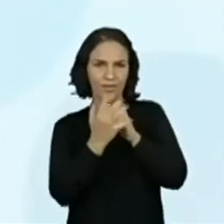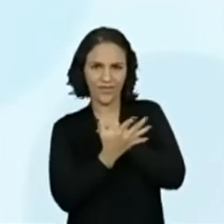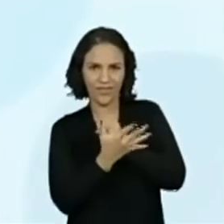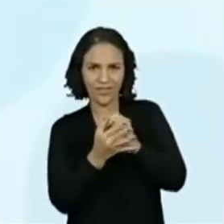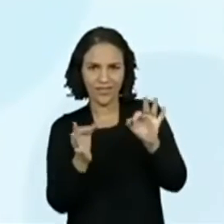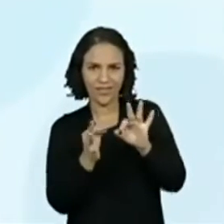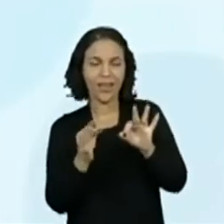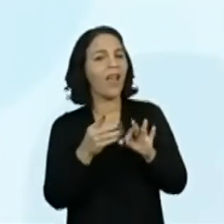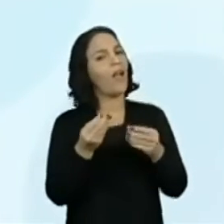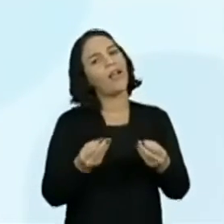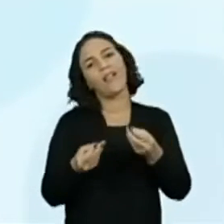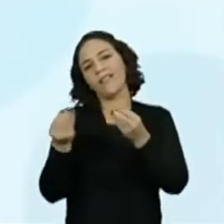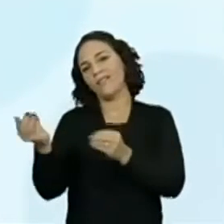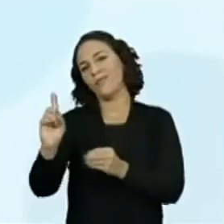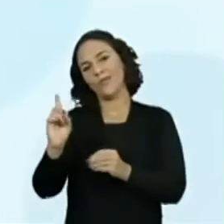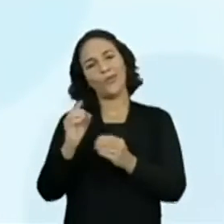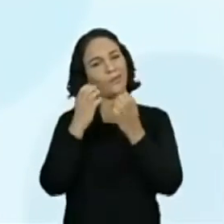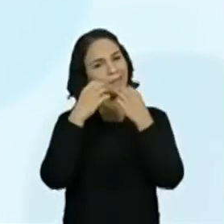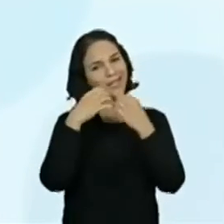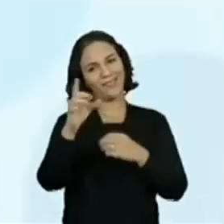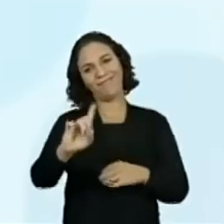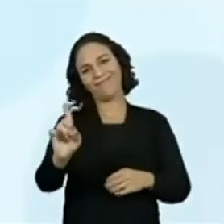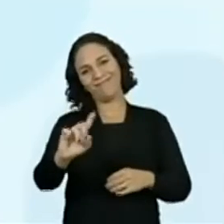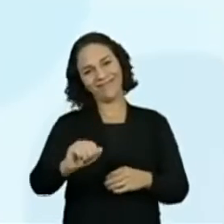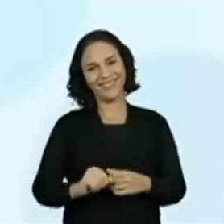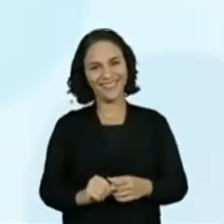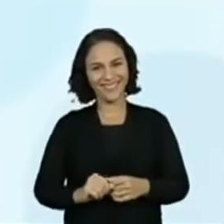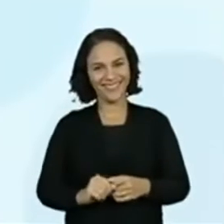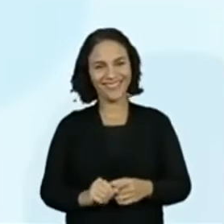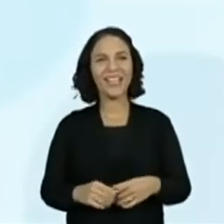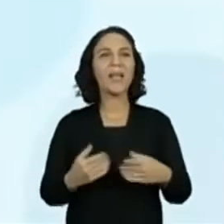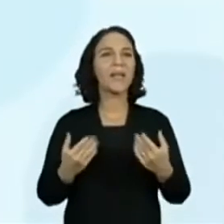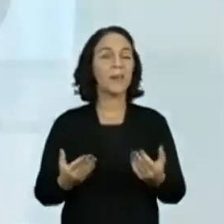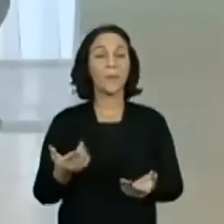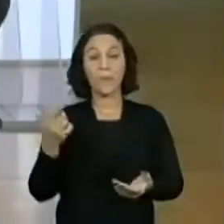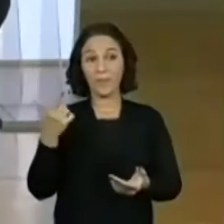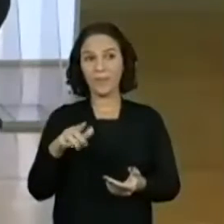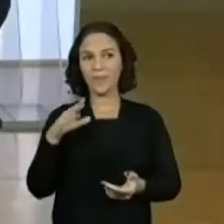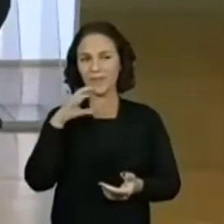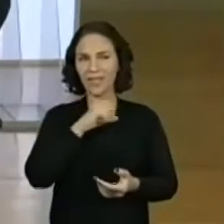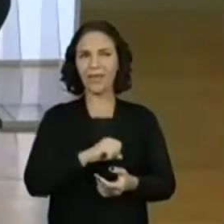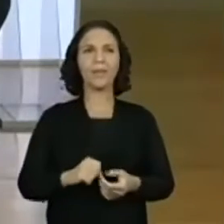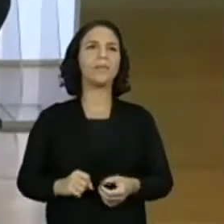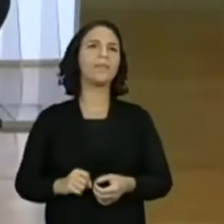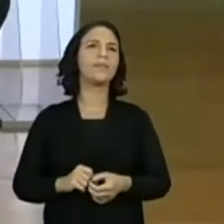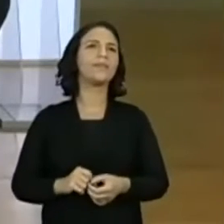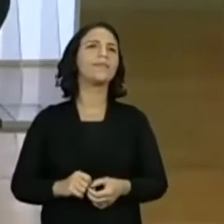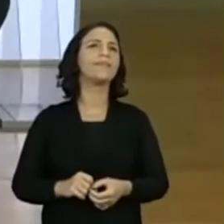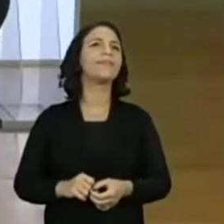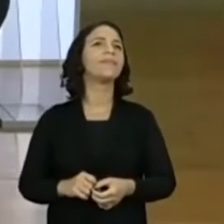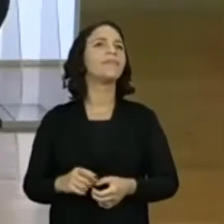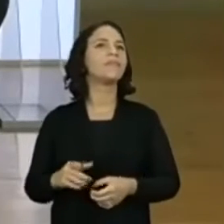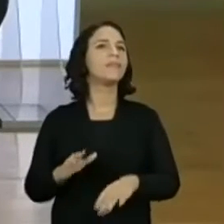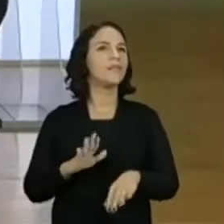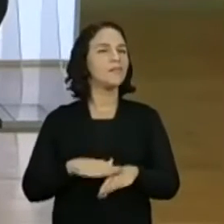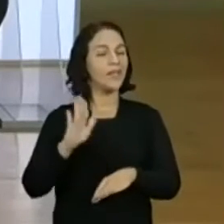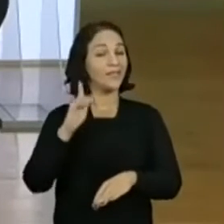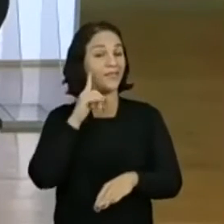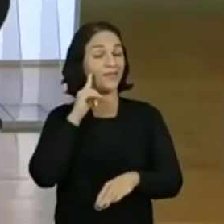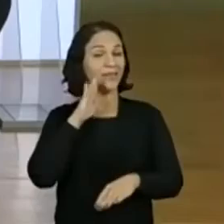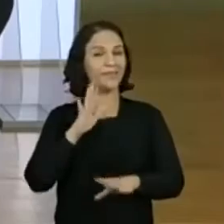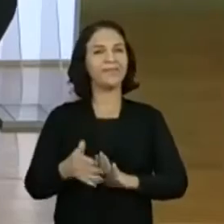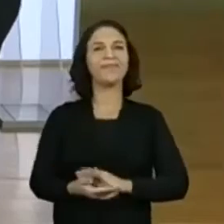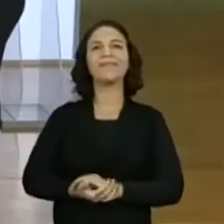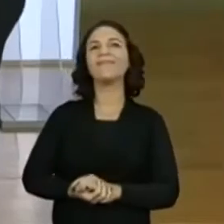não teria ganhado milho, hein, professora? Não. Vamos para mais uma? Bem depressa, eu vou pegar agora uma quantidade assim. Vamos ver?